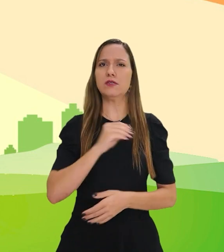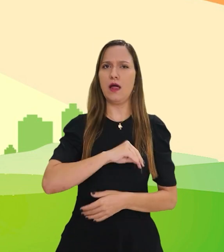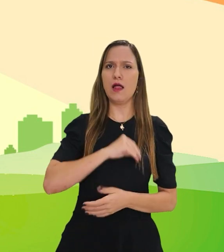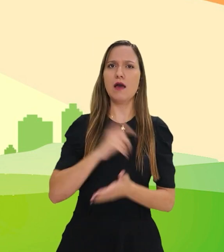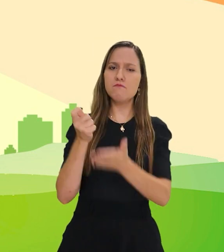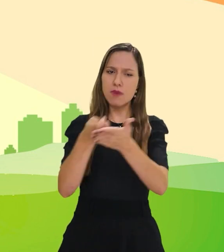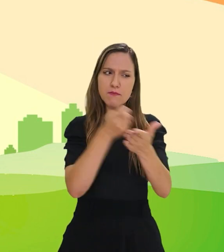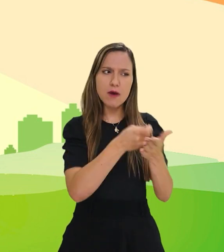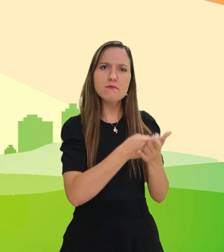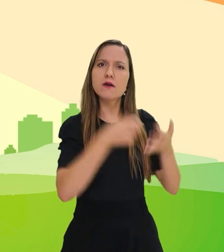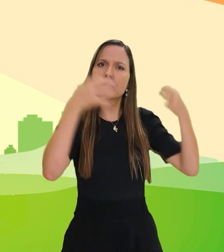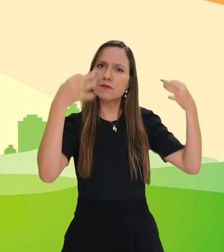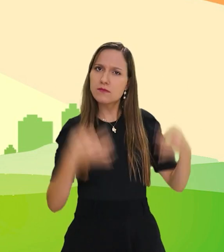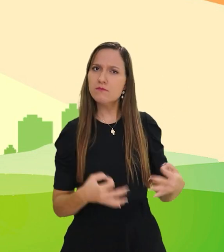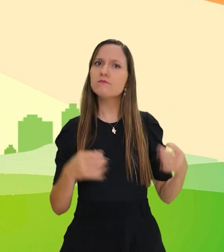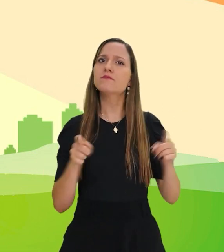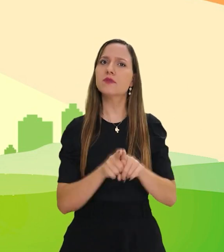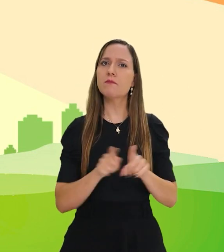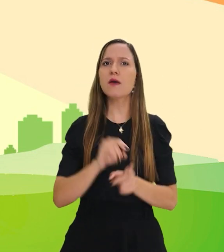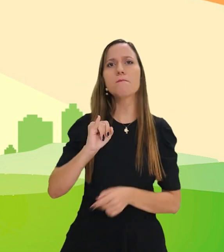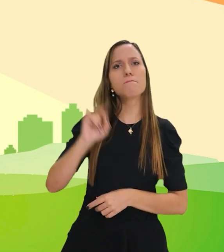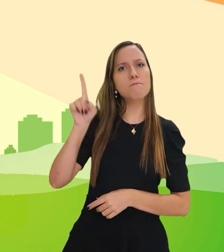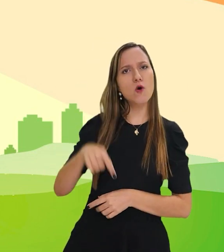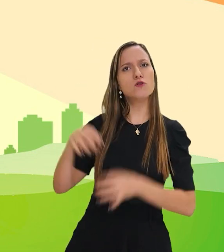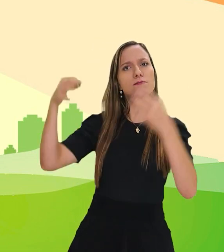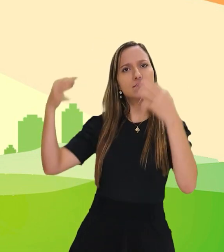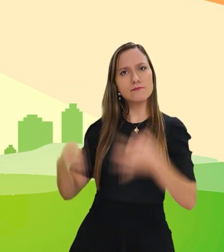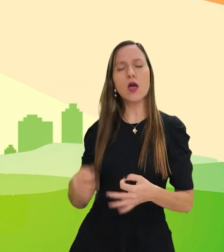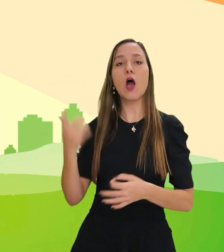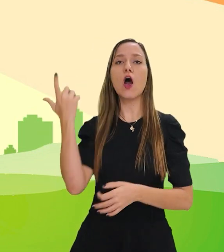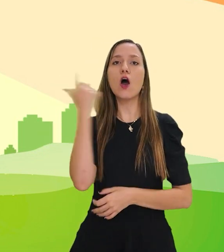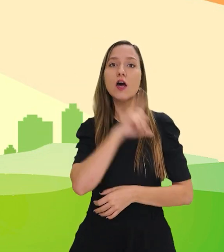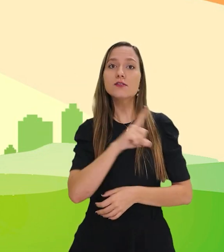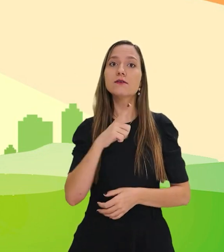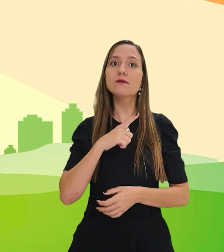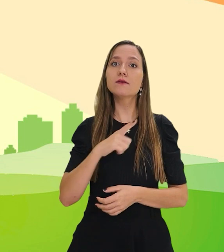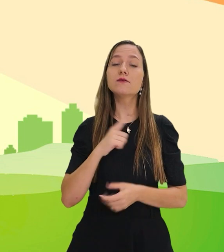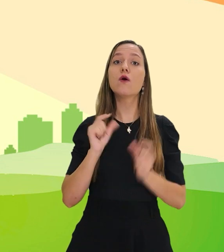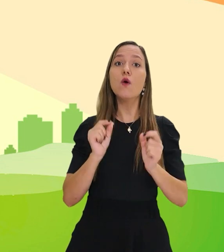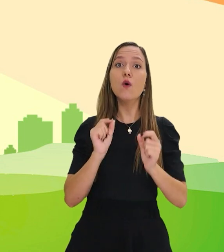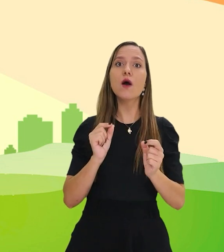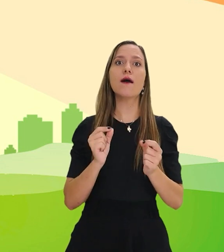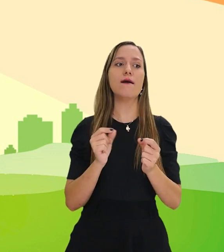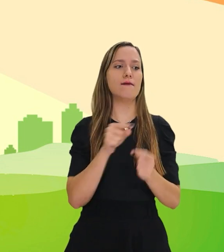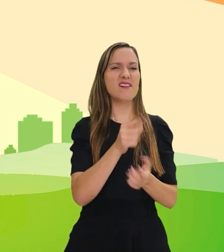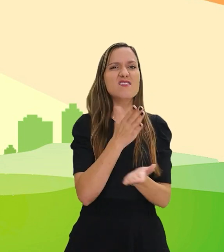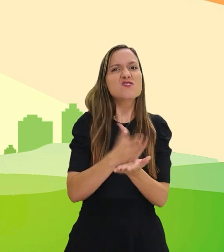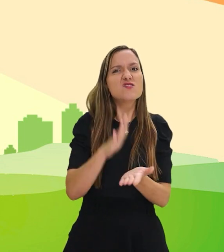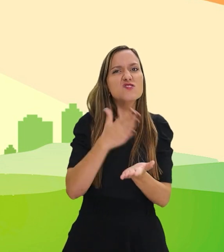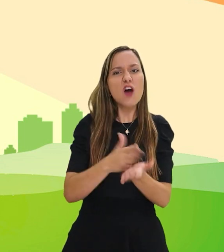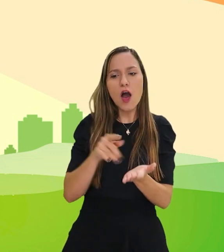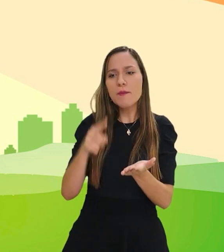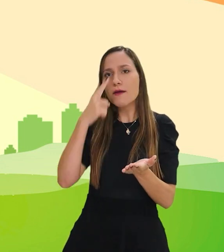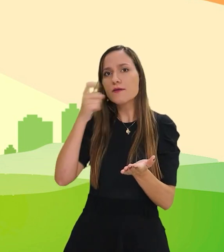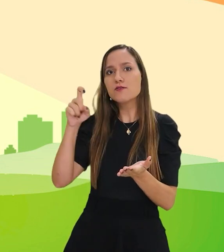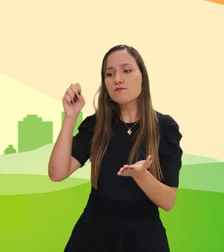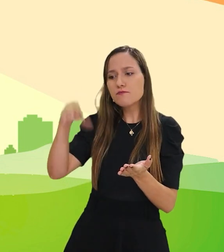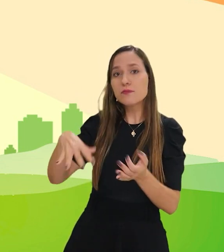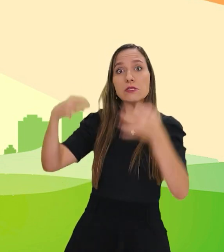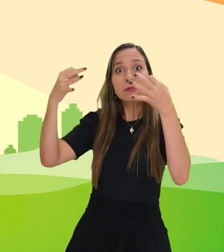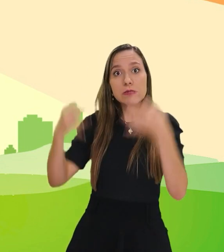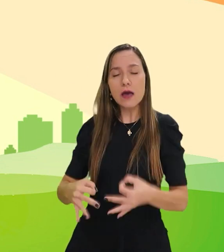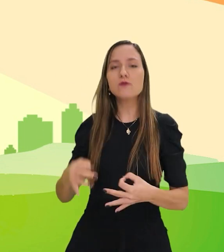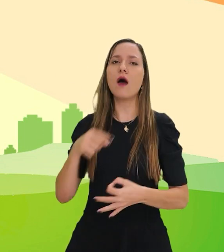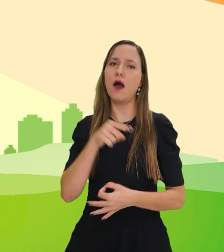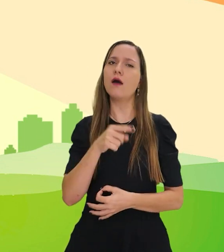pagamentos justos de salários e também de impostos e que conseguem fazer a destinação correta dos seus resíduos,